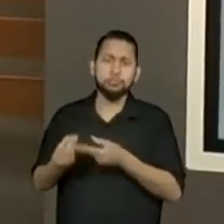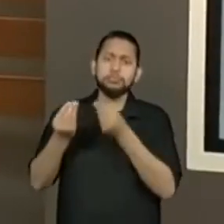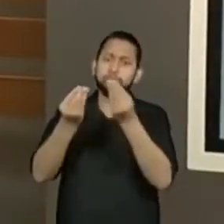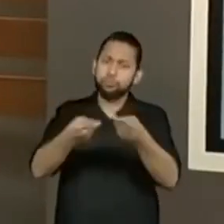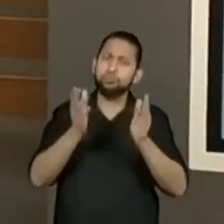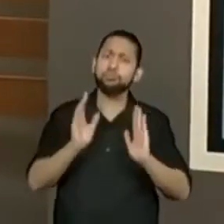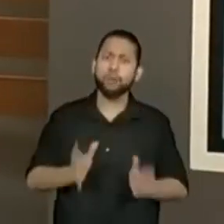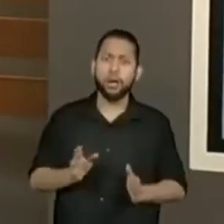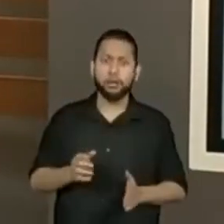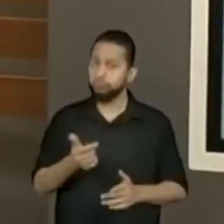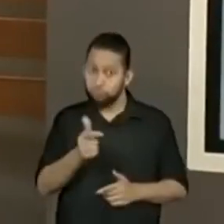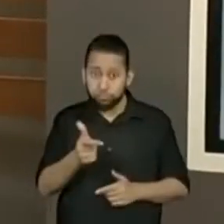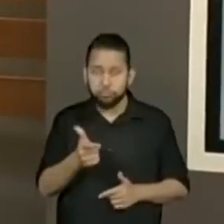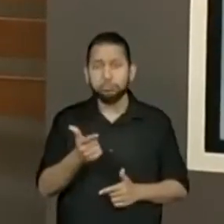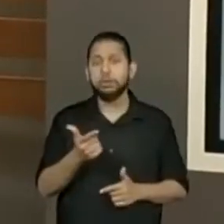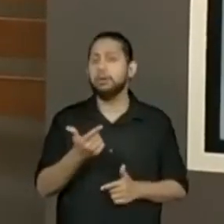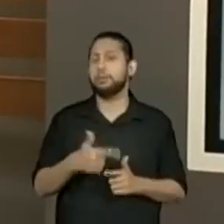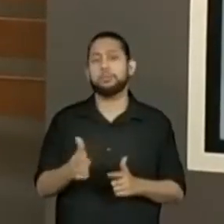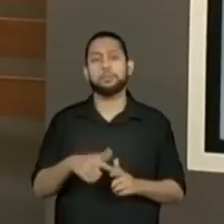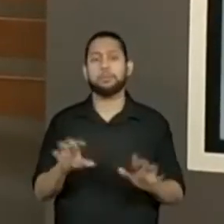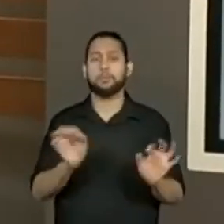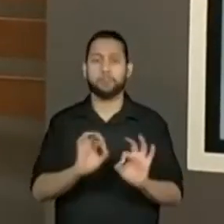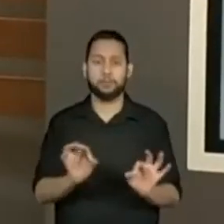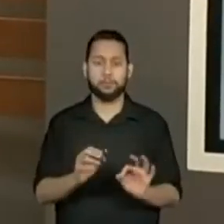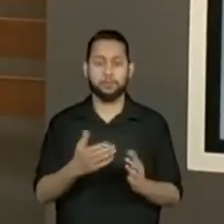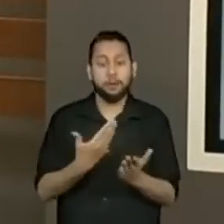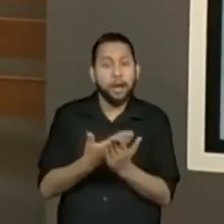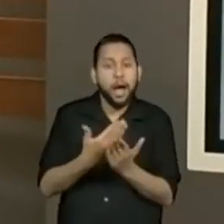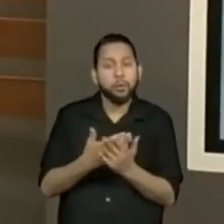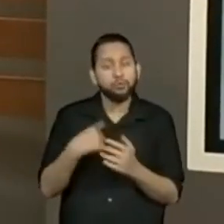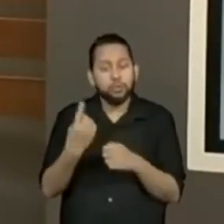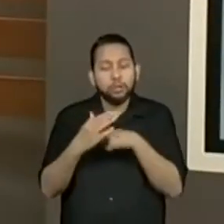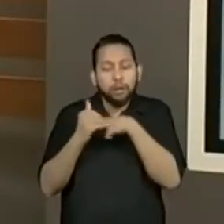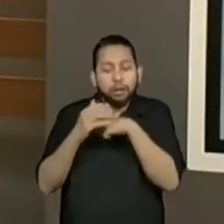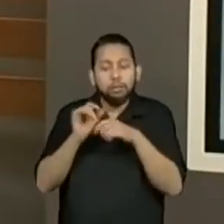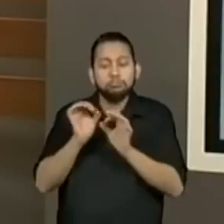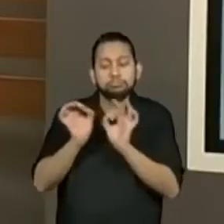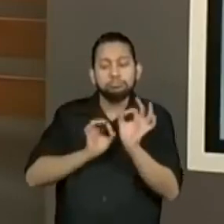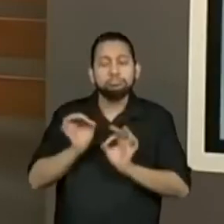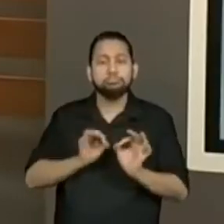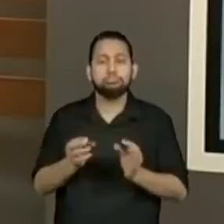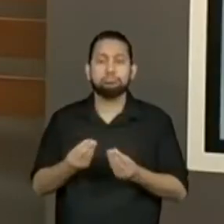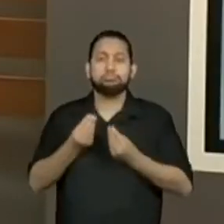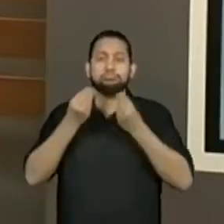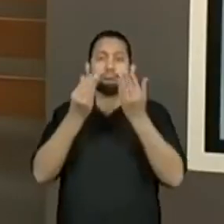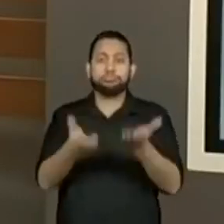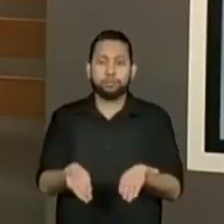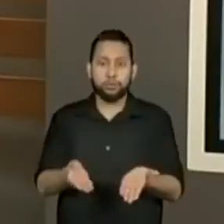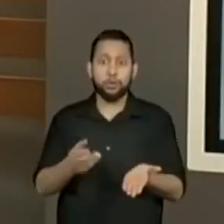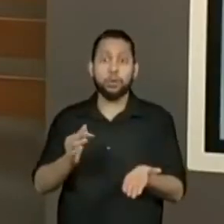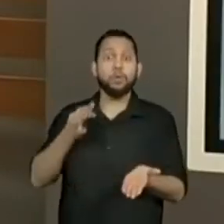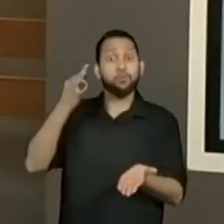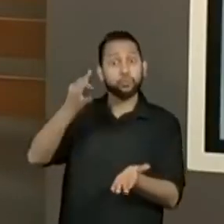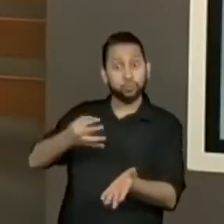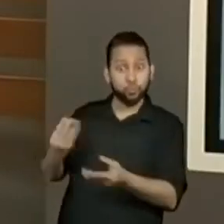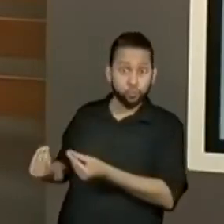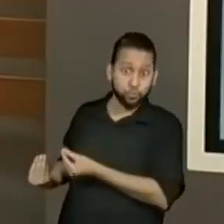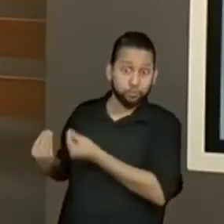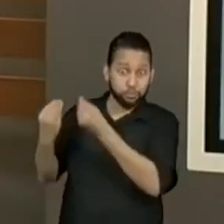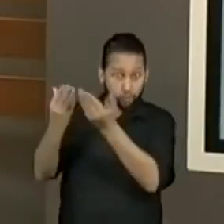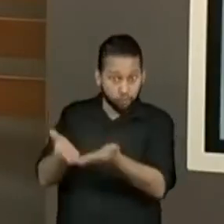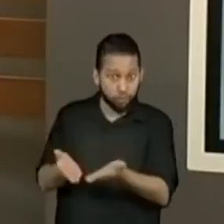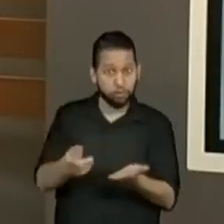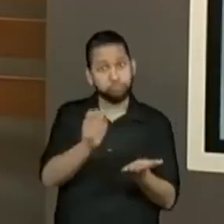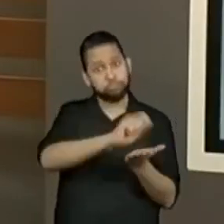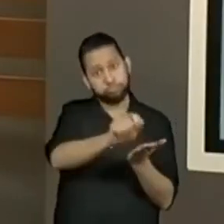não tem problema. A gente prepara o aula com muito carinho, vocês vão conseguir acompanhar e depois vocês fazem o registro quando tiverem acesso a esse material.